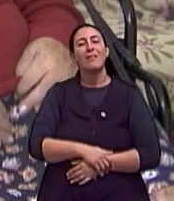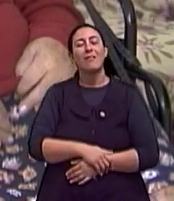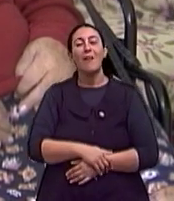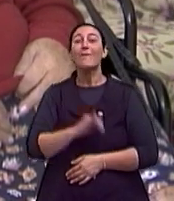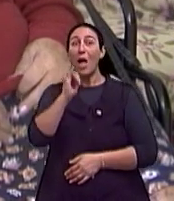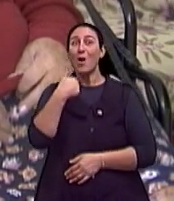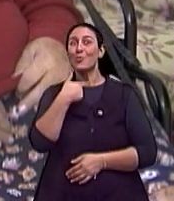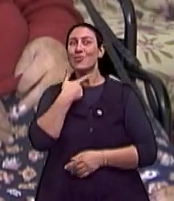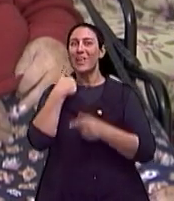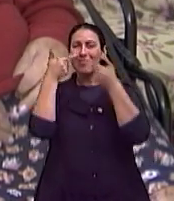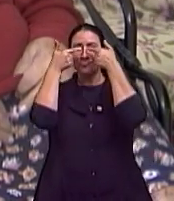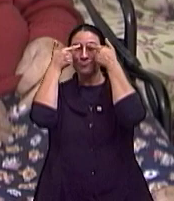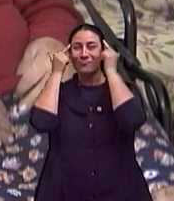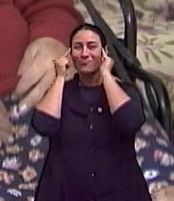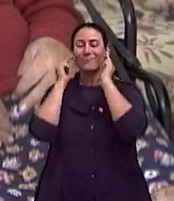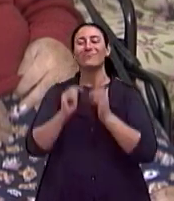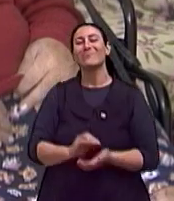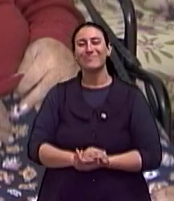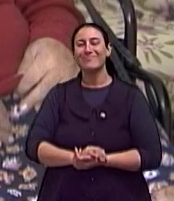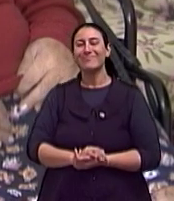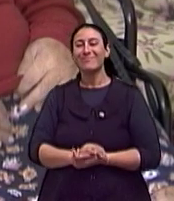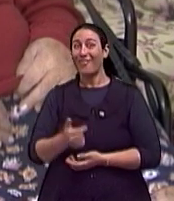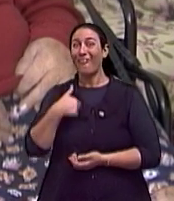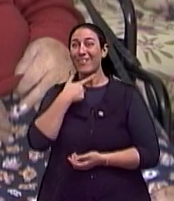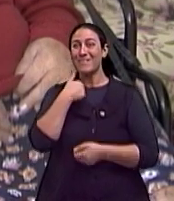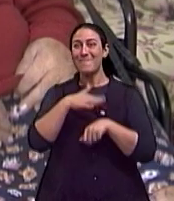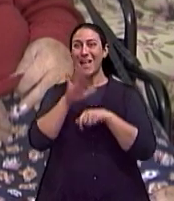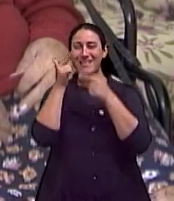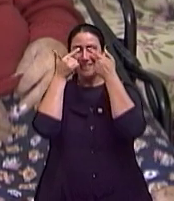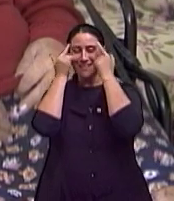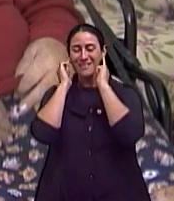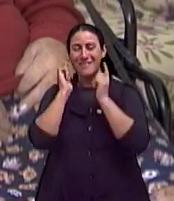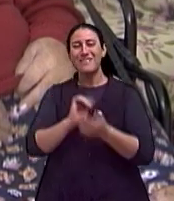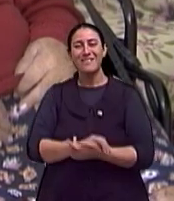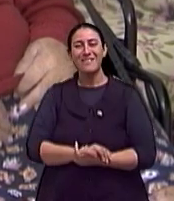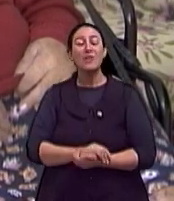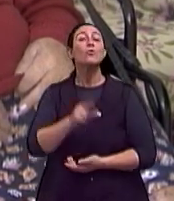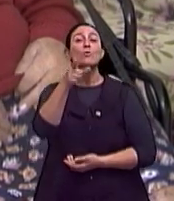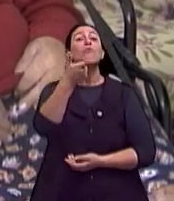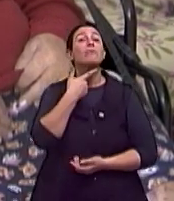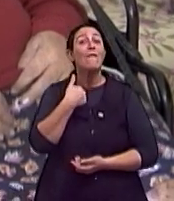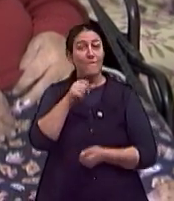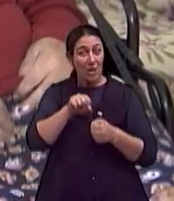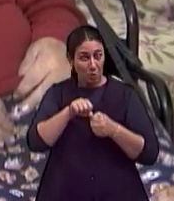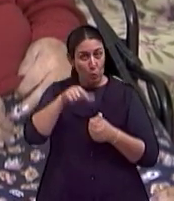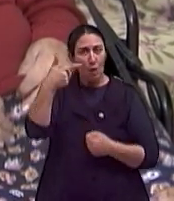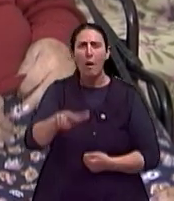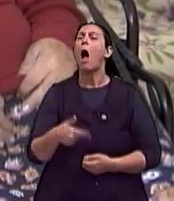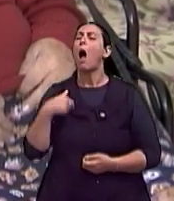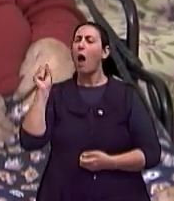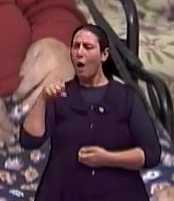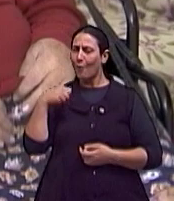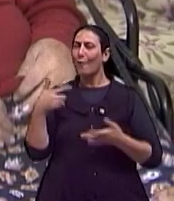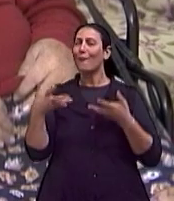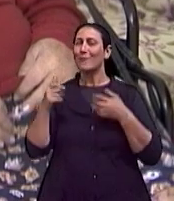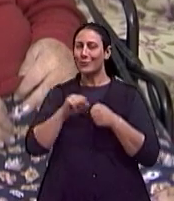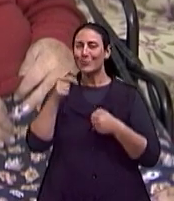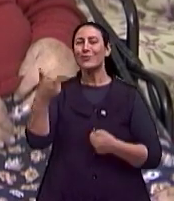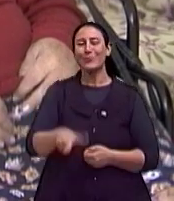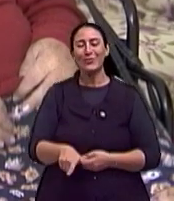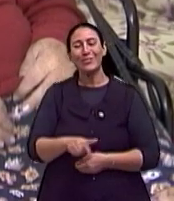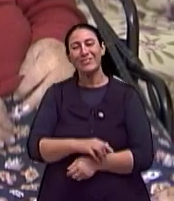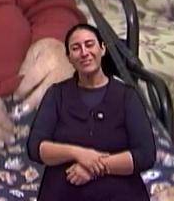a sombra. É? E tu gostaria de fazer de novo? Gostaria. É?